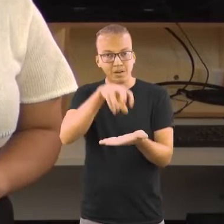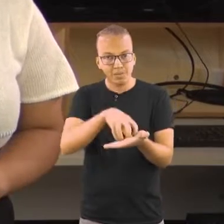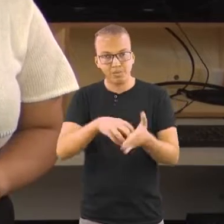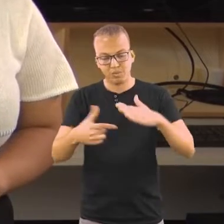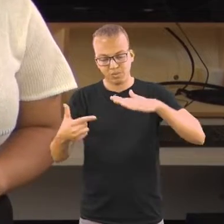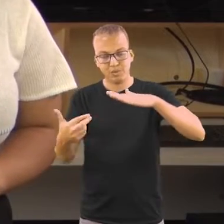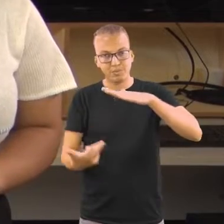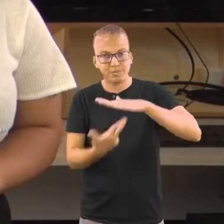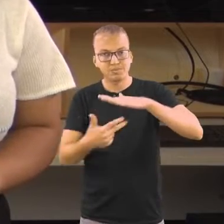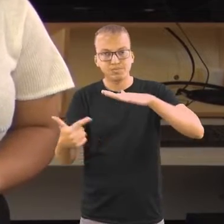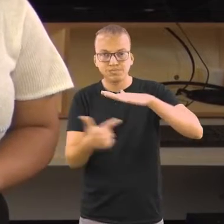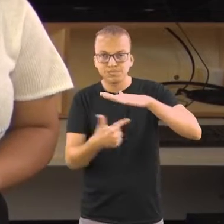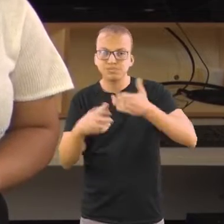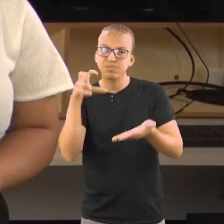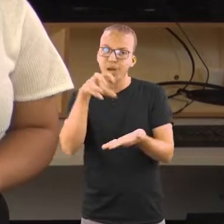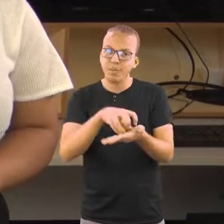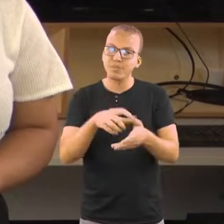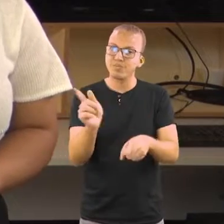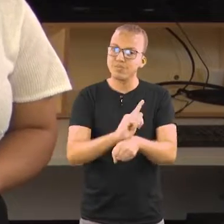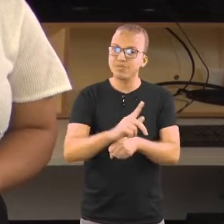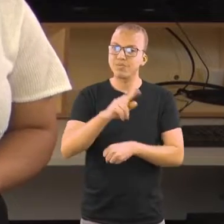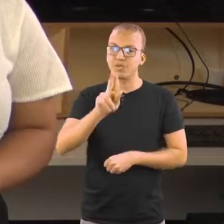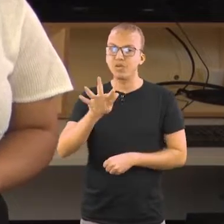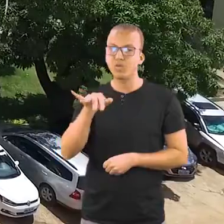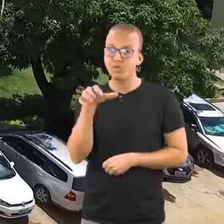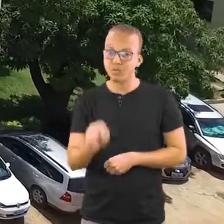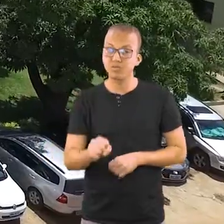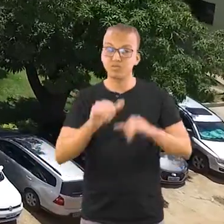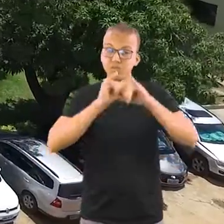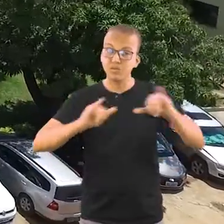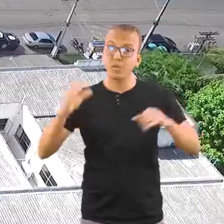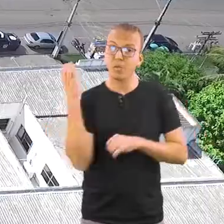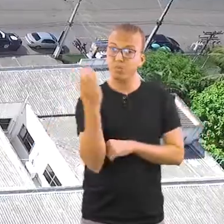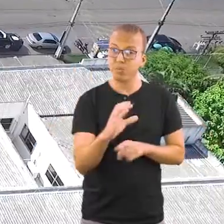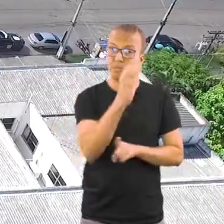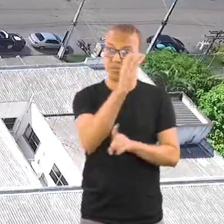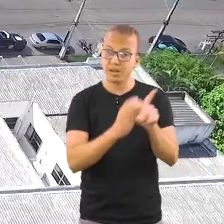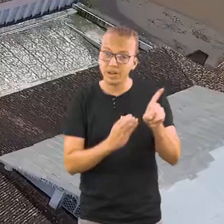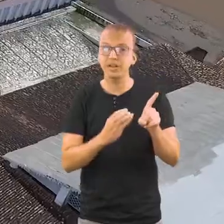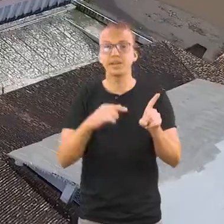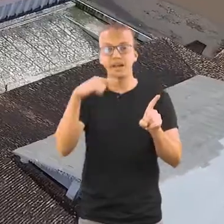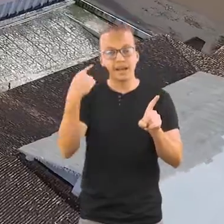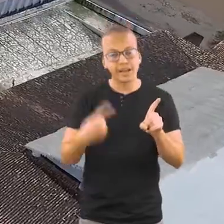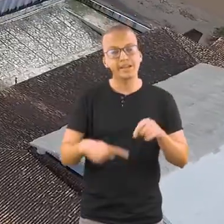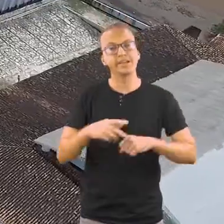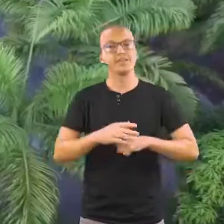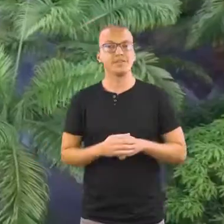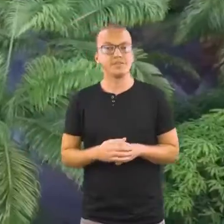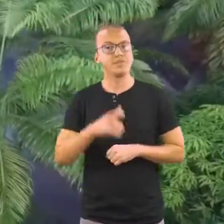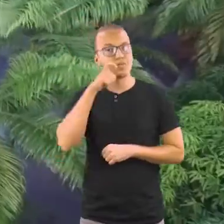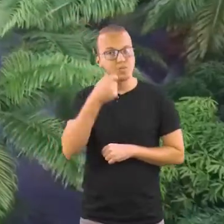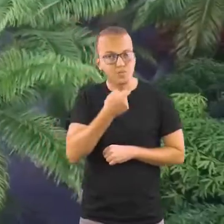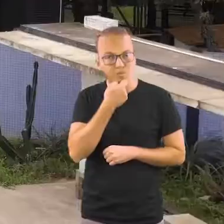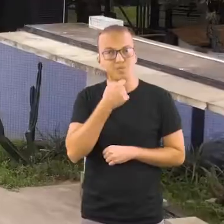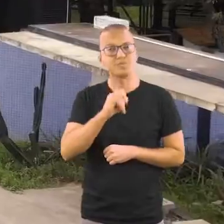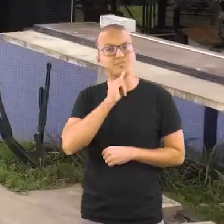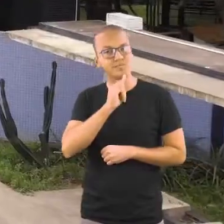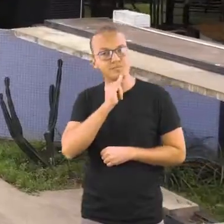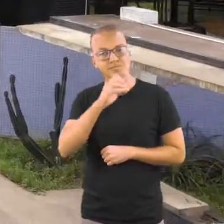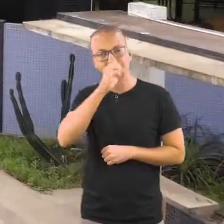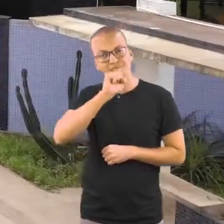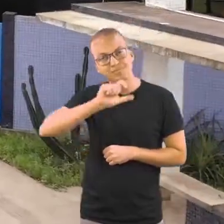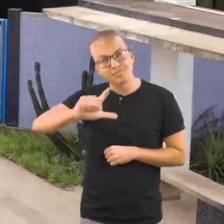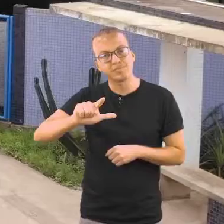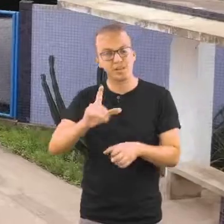UFES divulgou esta semana os calendários acadêmicos dos Campes Aracaju, Itabaiana, Laranjeiras, São Cristóvão e